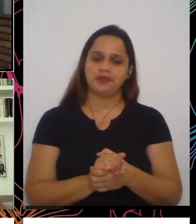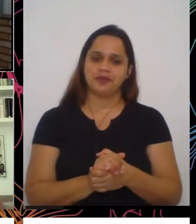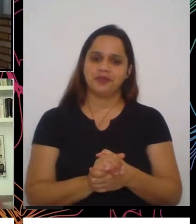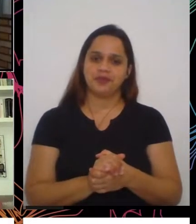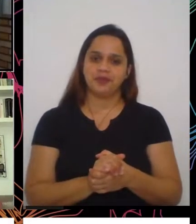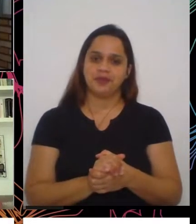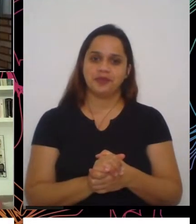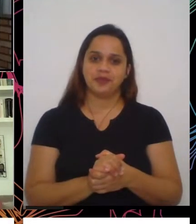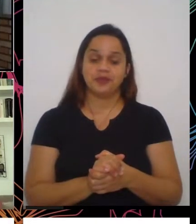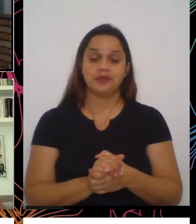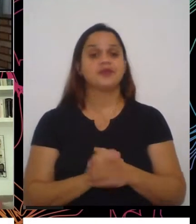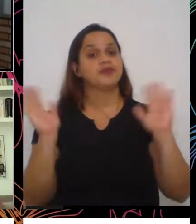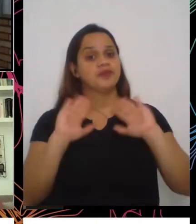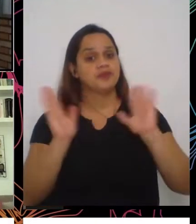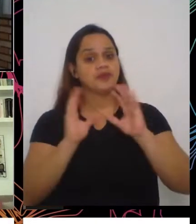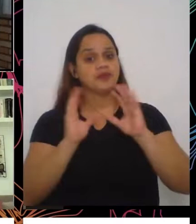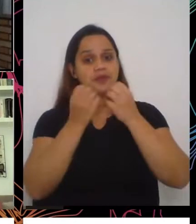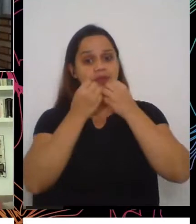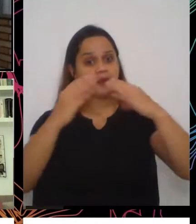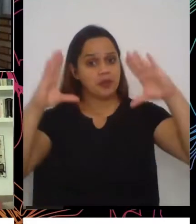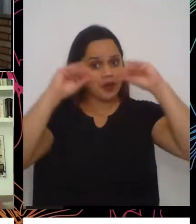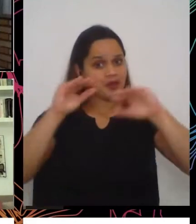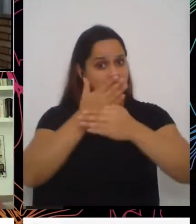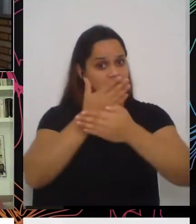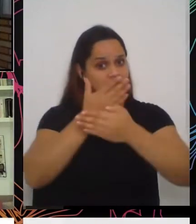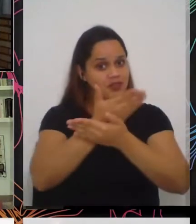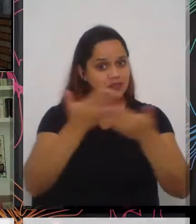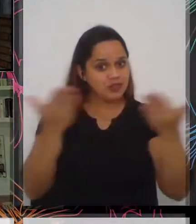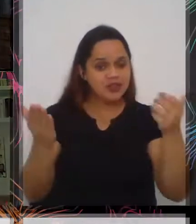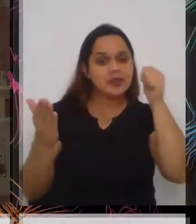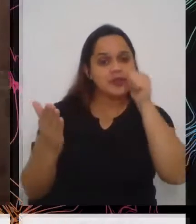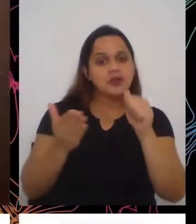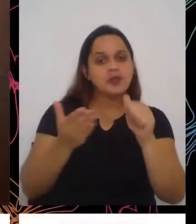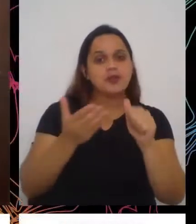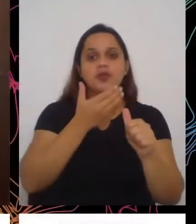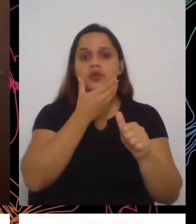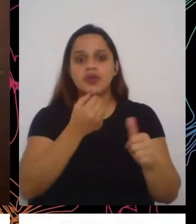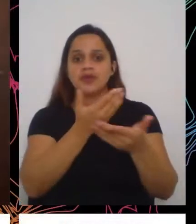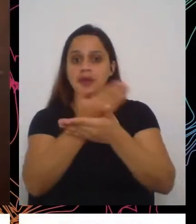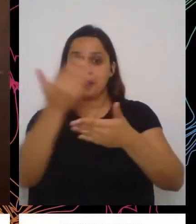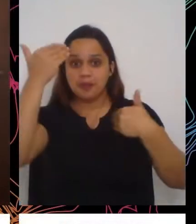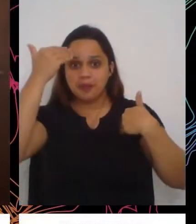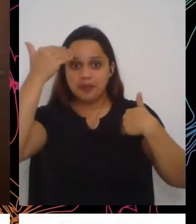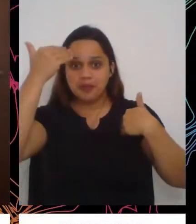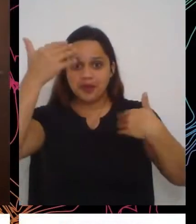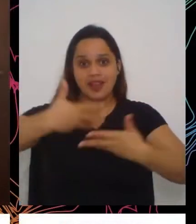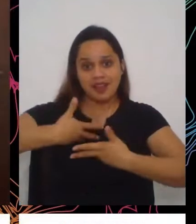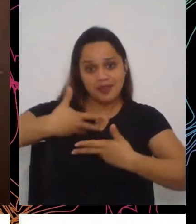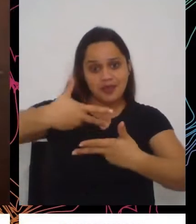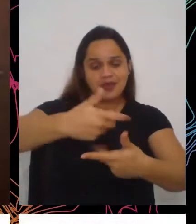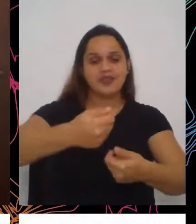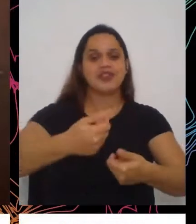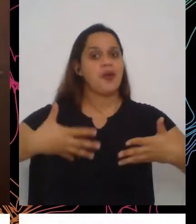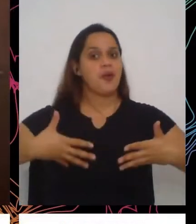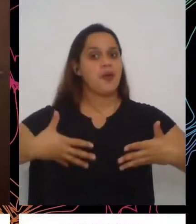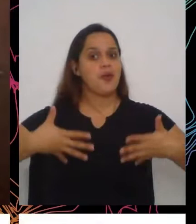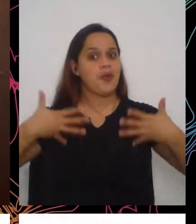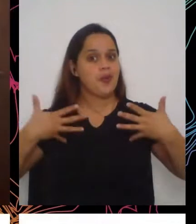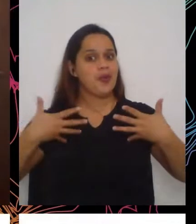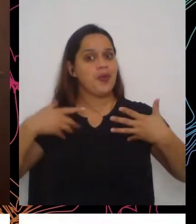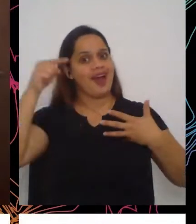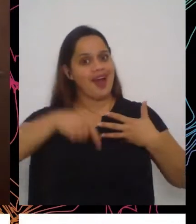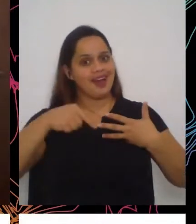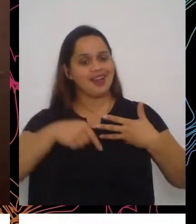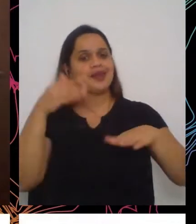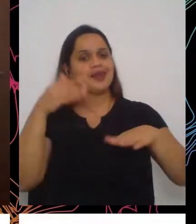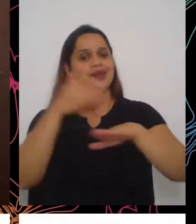Boa noite, boa noite a todas, a todos. Muito obrigada pelo convite. Uma alegria estar aqui no Etos mais